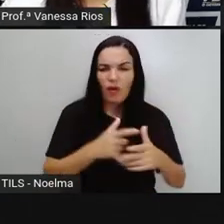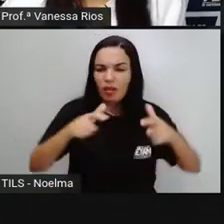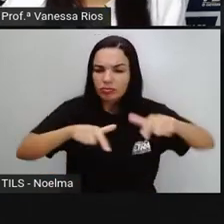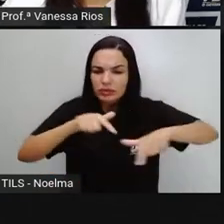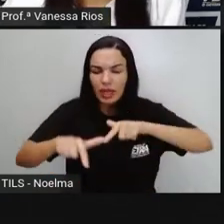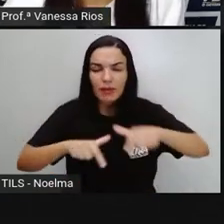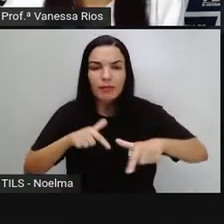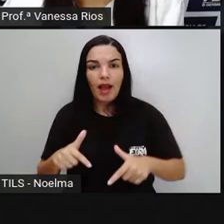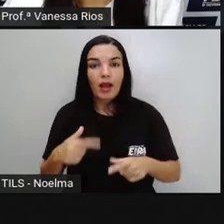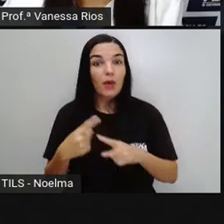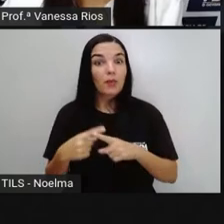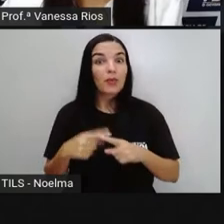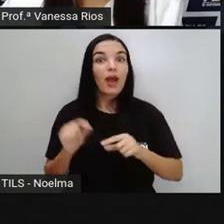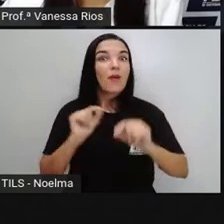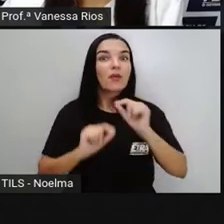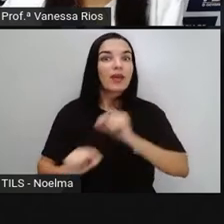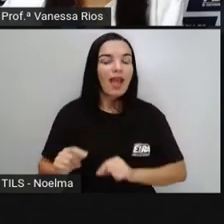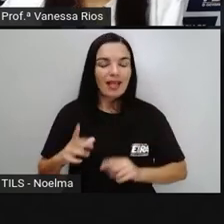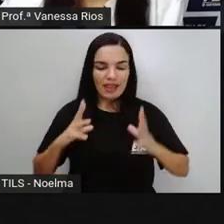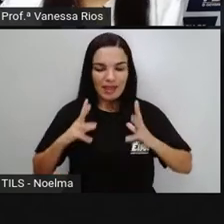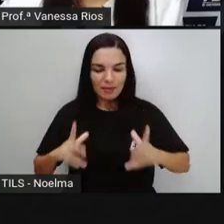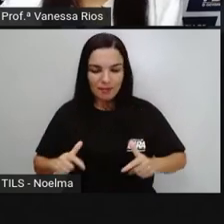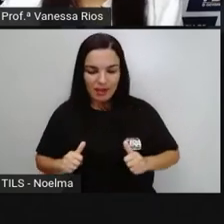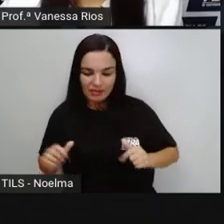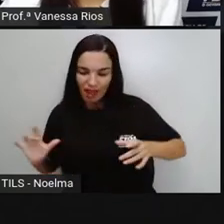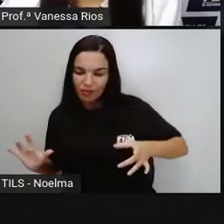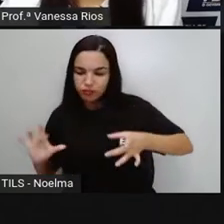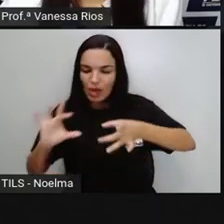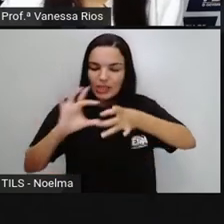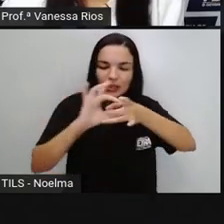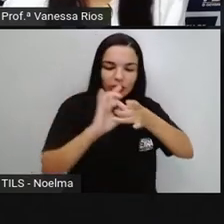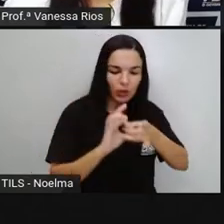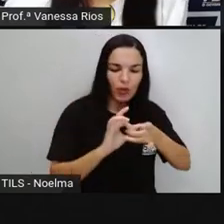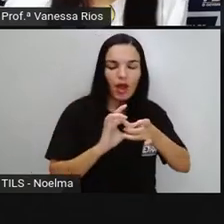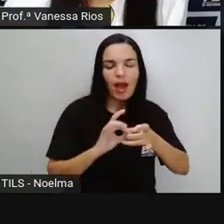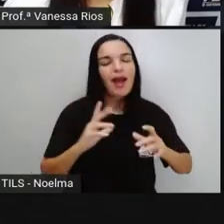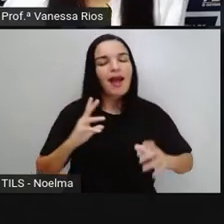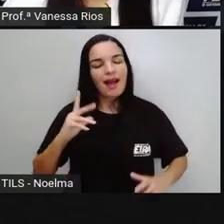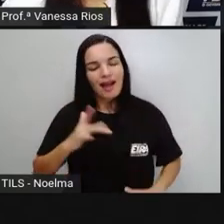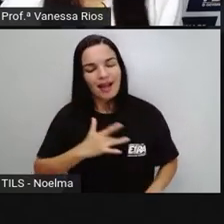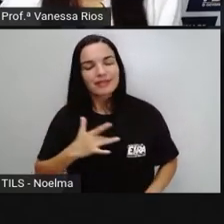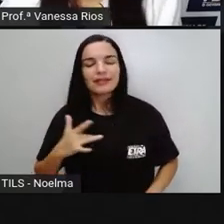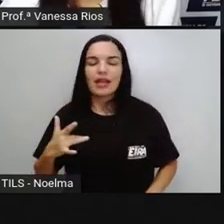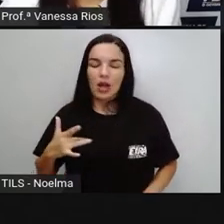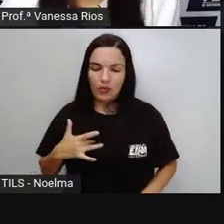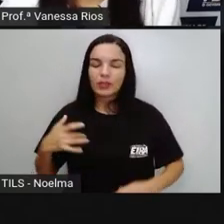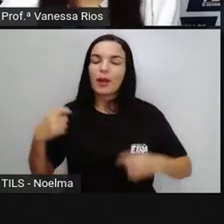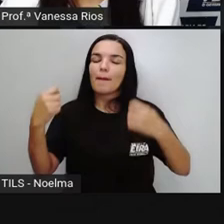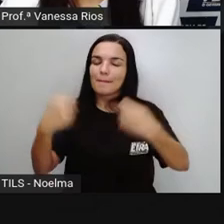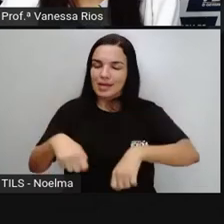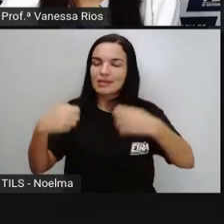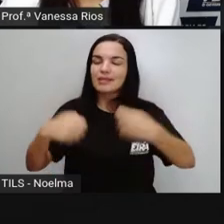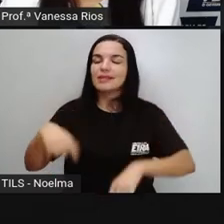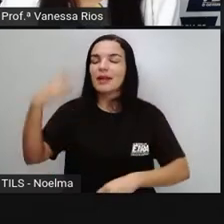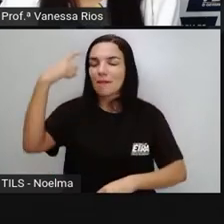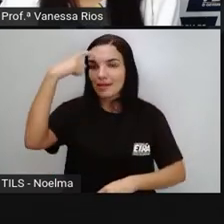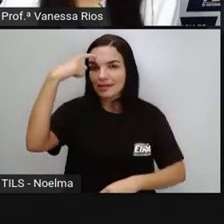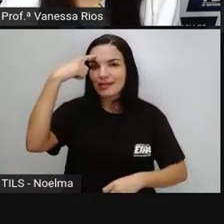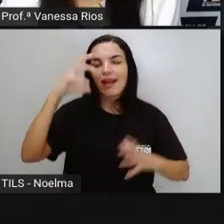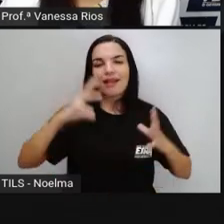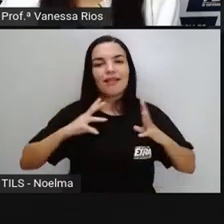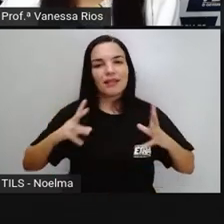Para as pessoas Também que estão Aí ao meu redor Então quando eu Penso em saúde Eu preciso Pensar Em